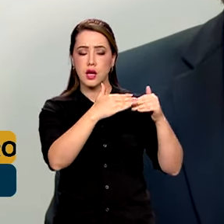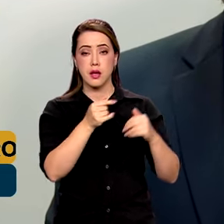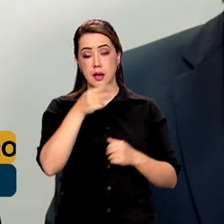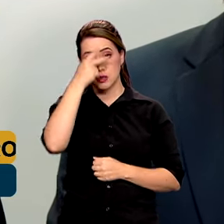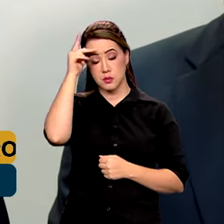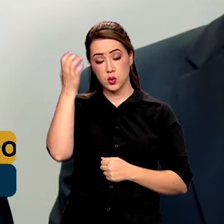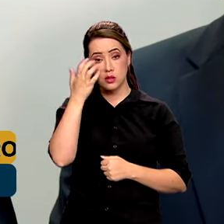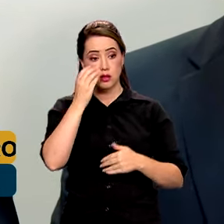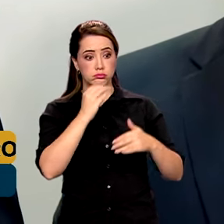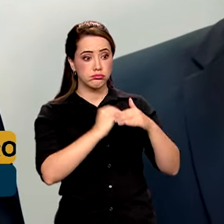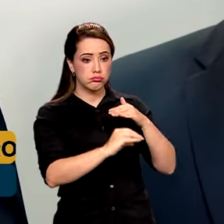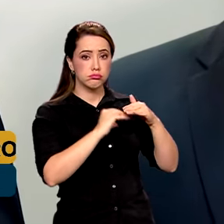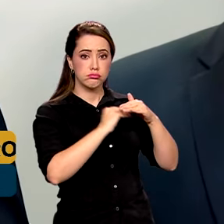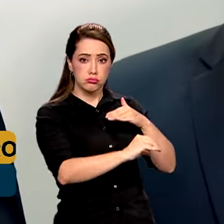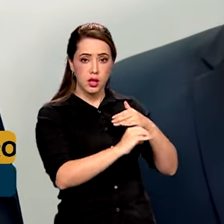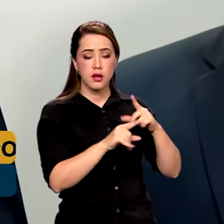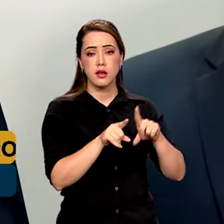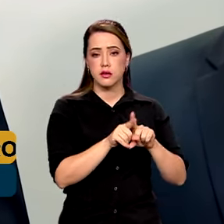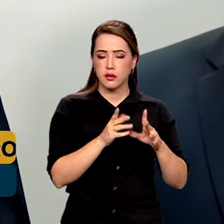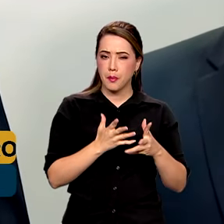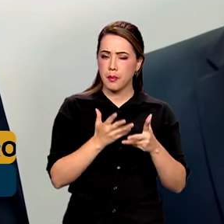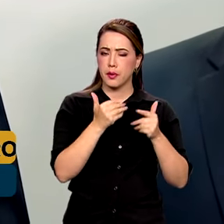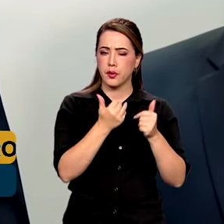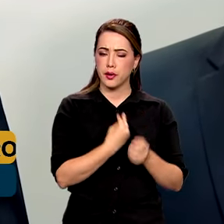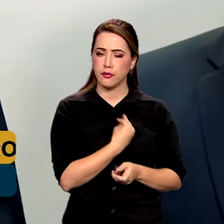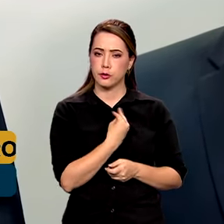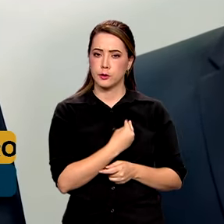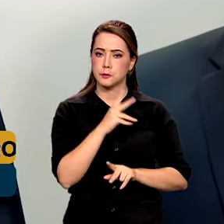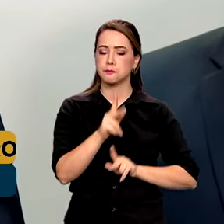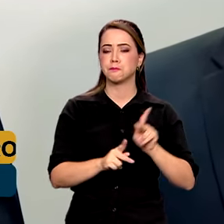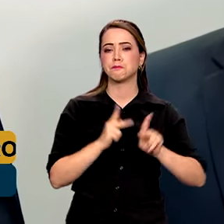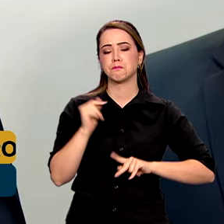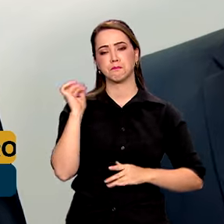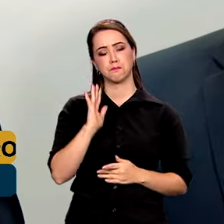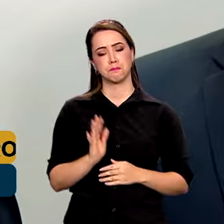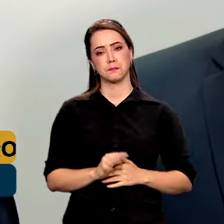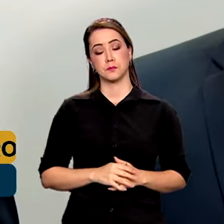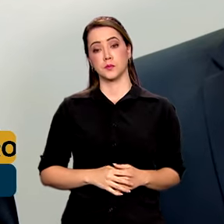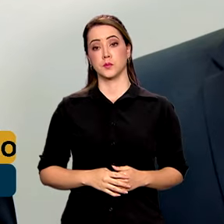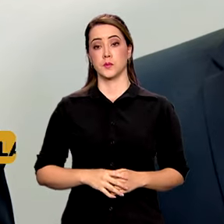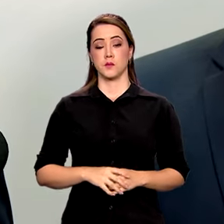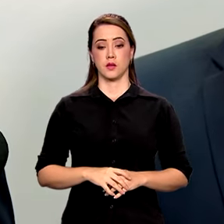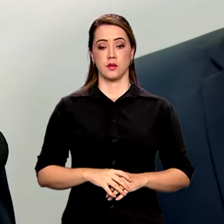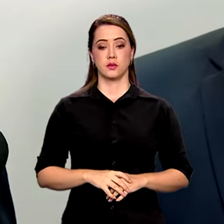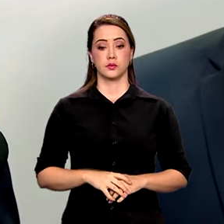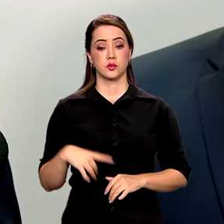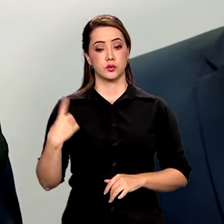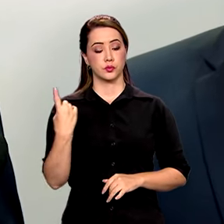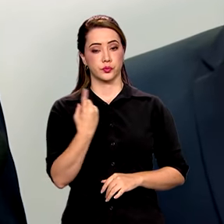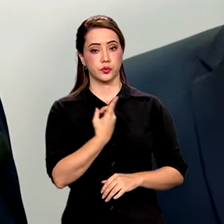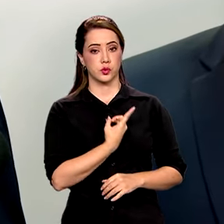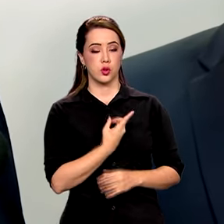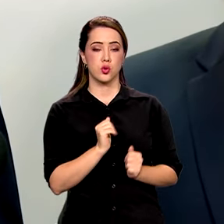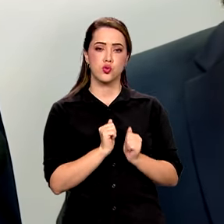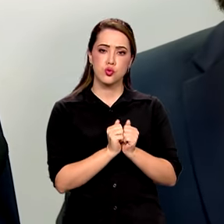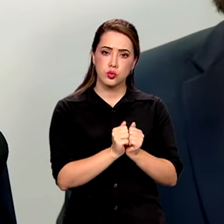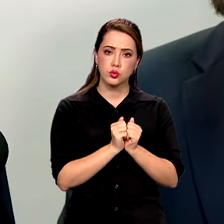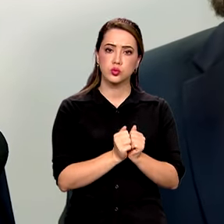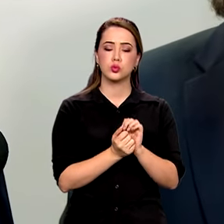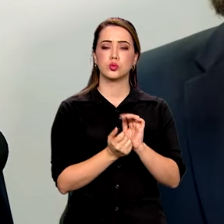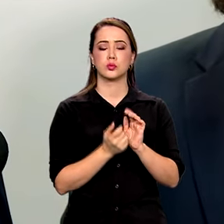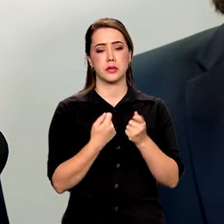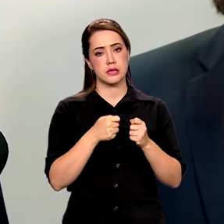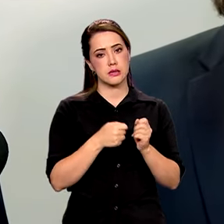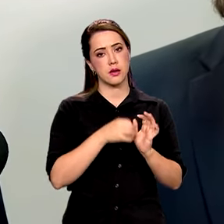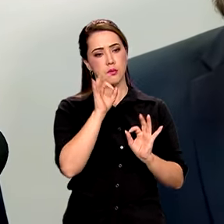investimentos e, sobretudo, gerar bem-estar para a população brasileira. Nós vamos encaminhar, como vocês sabem, o orçamento